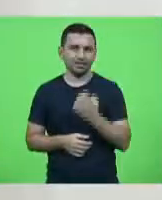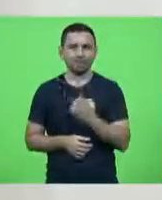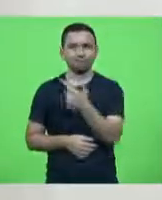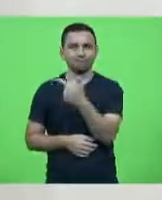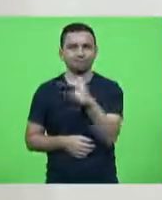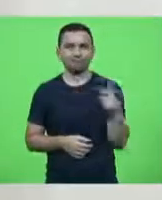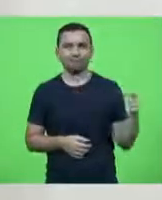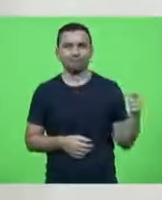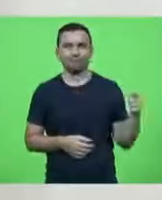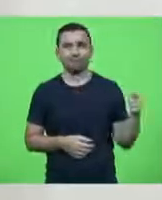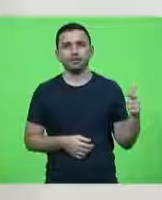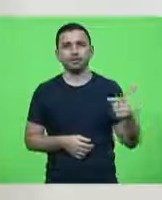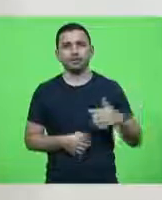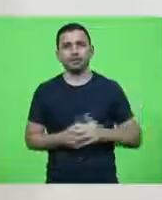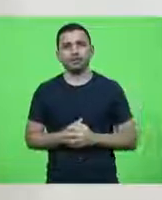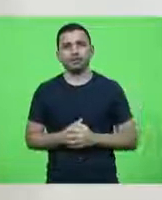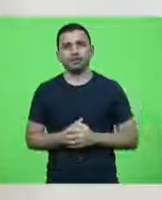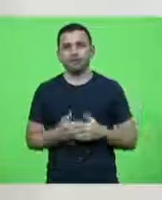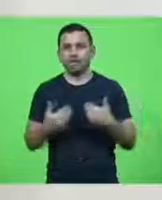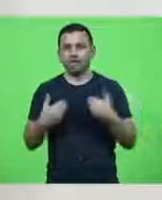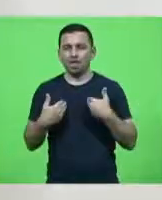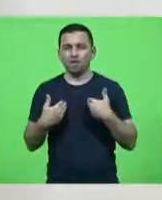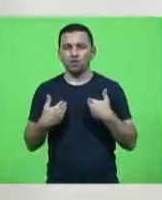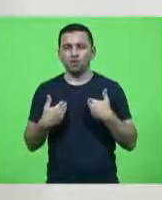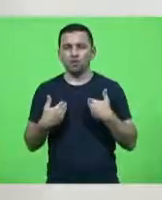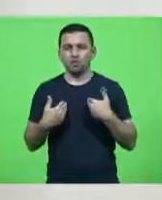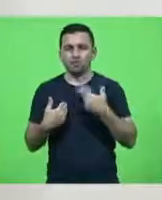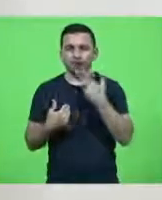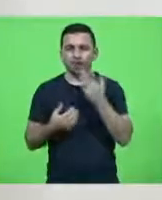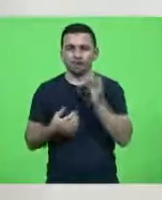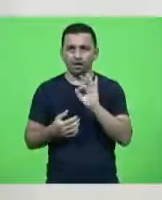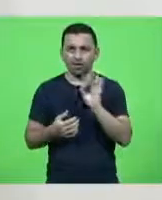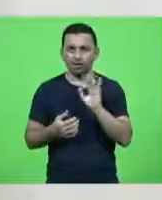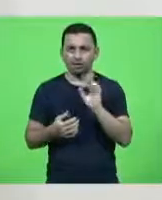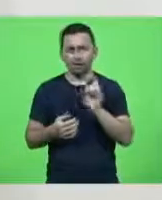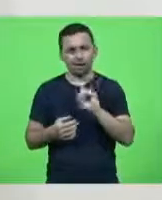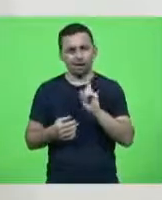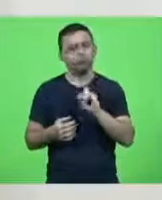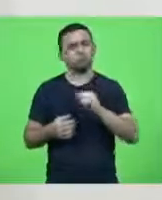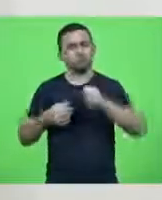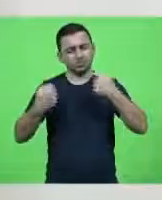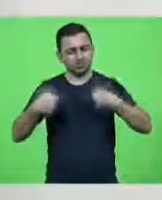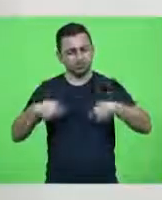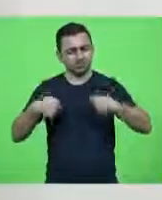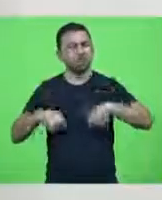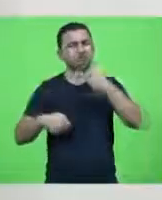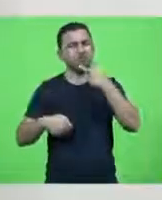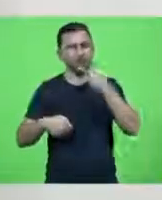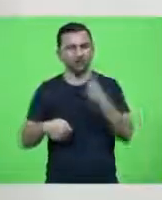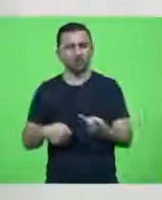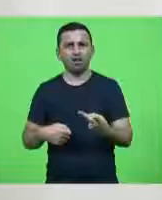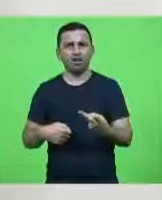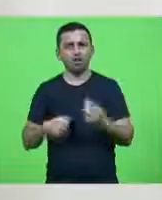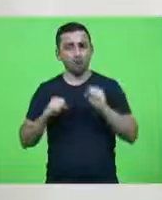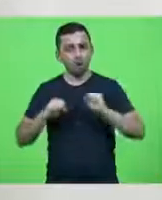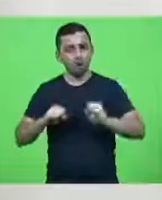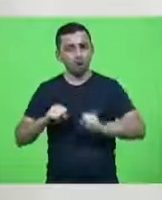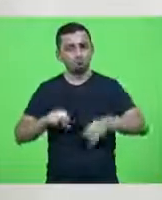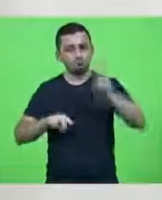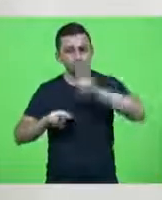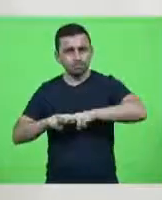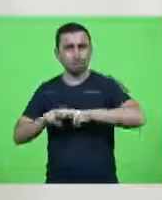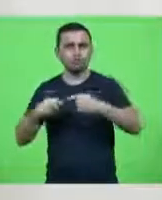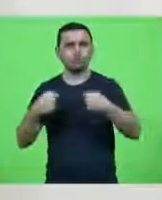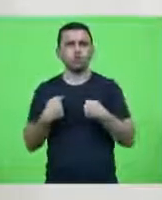Eu não posso deixar hoje de me manifestar sobre as coisas que aconteceram, estão acontecendo hoje. Eu posso ir preso, mas jamais